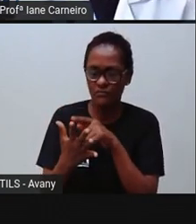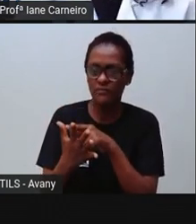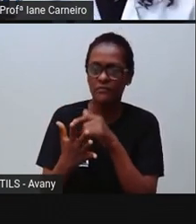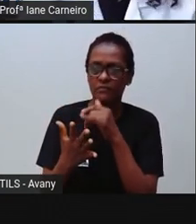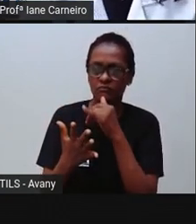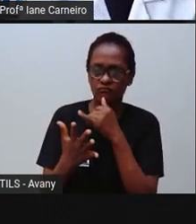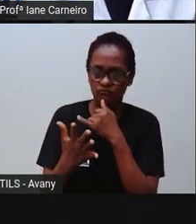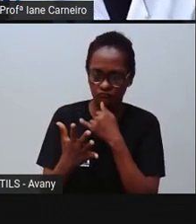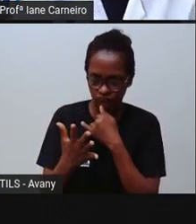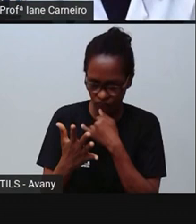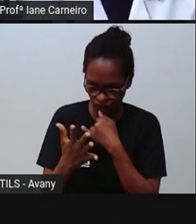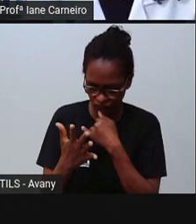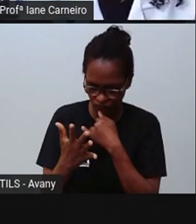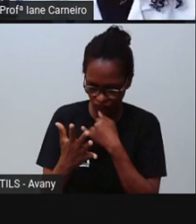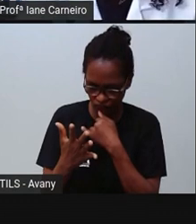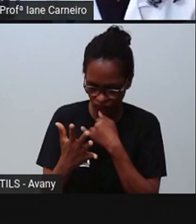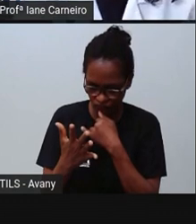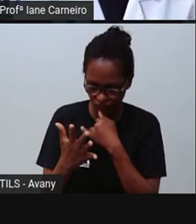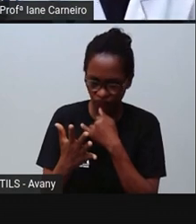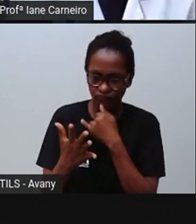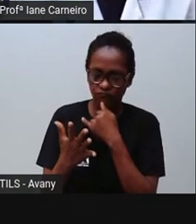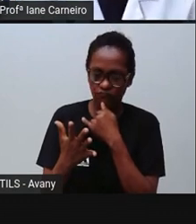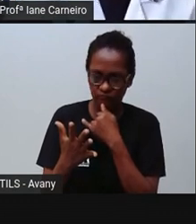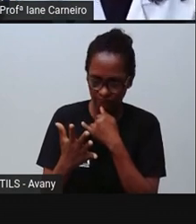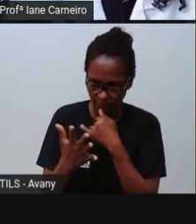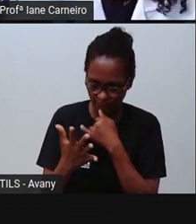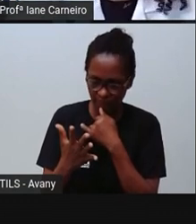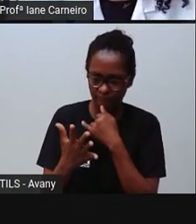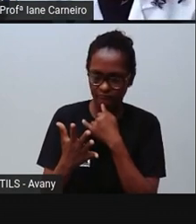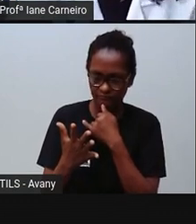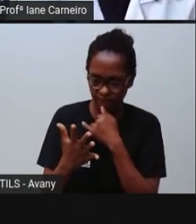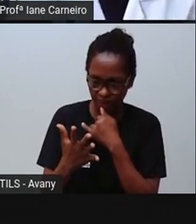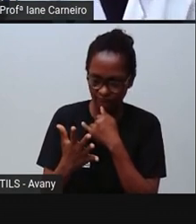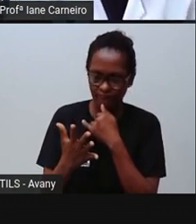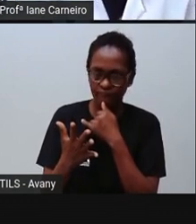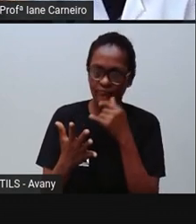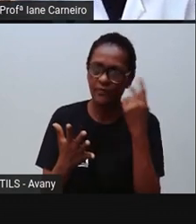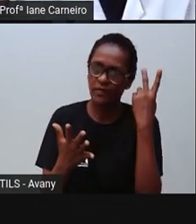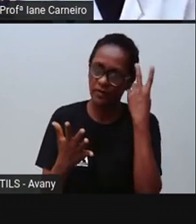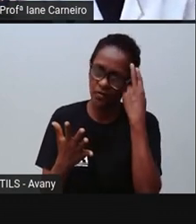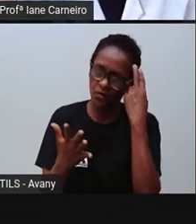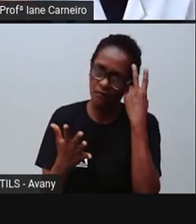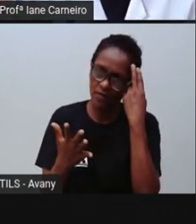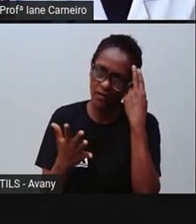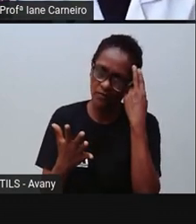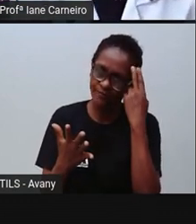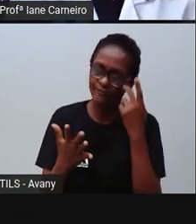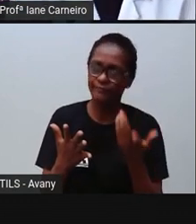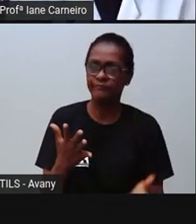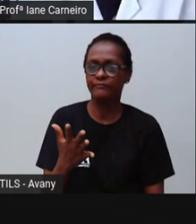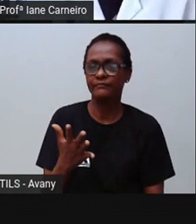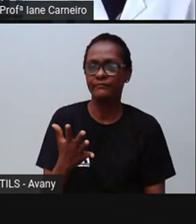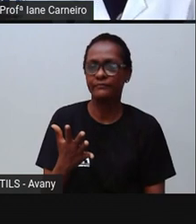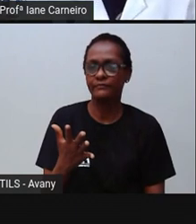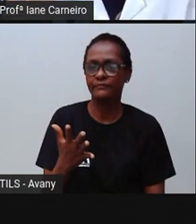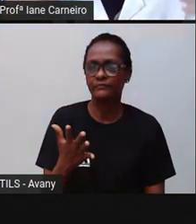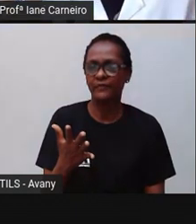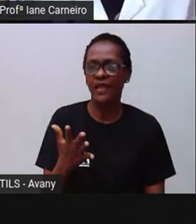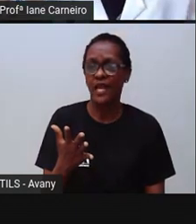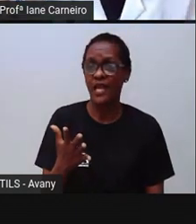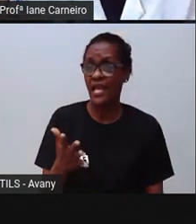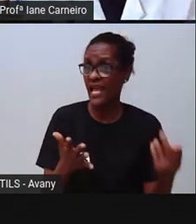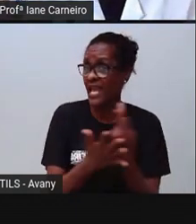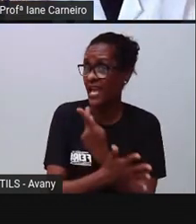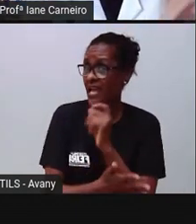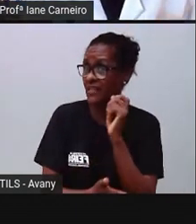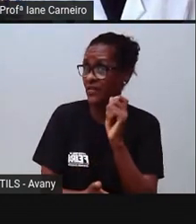tristeza, como a Prosa falou com vocês, é normal a gente sentir tristeza. É normal a gente sentir diversas emoções e sentimentos. Só que o que a gente